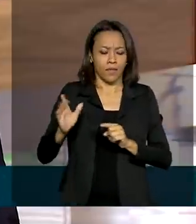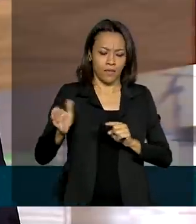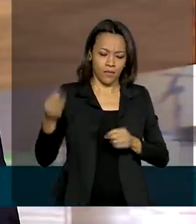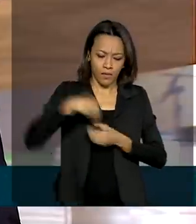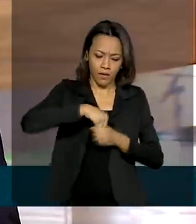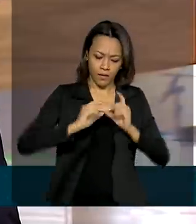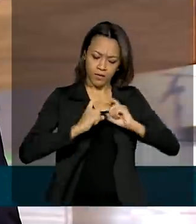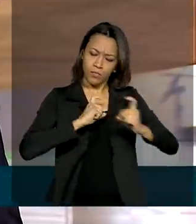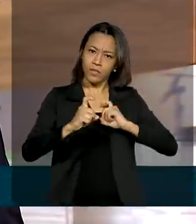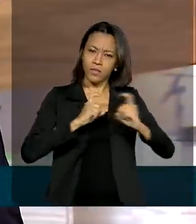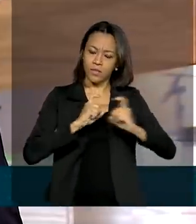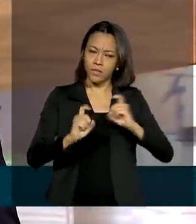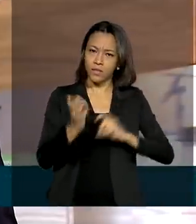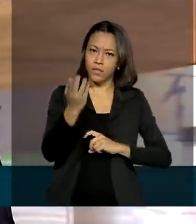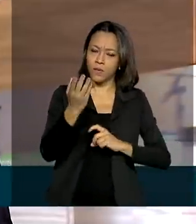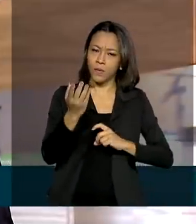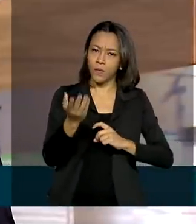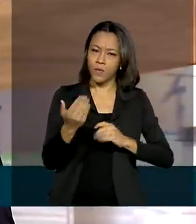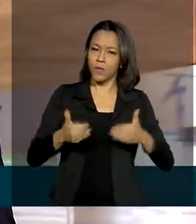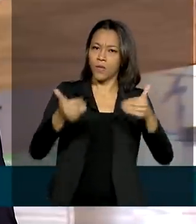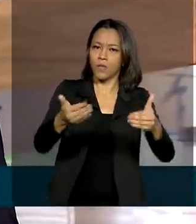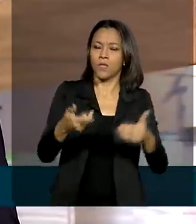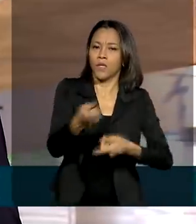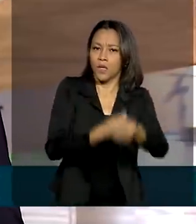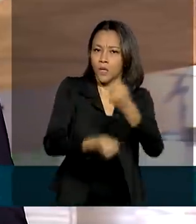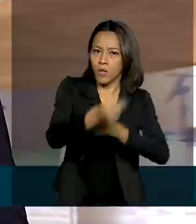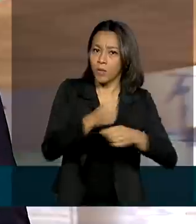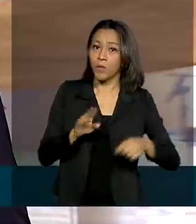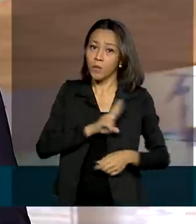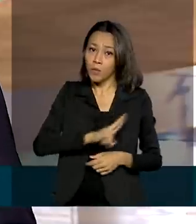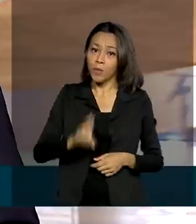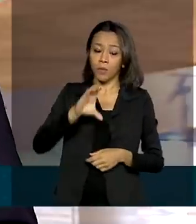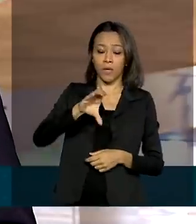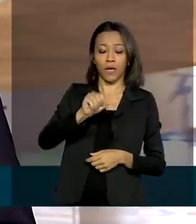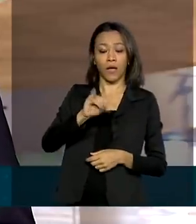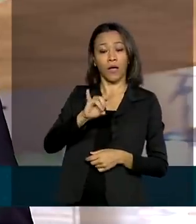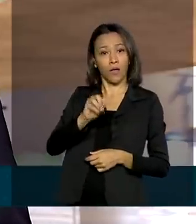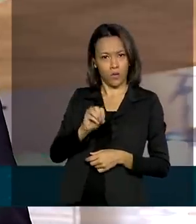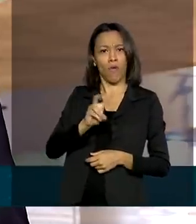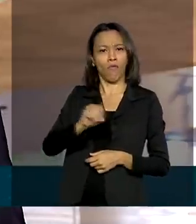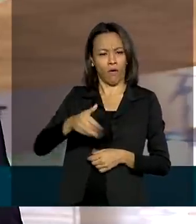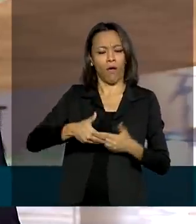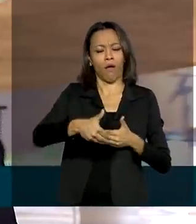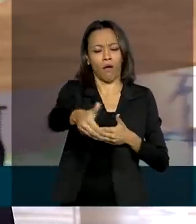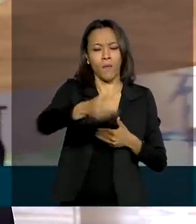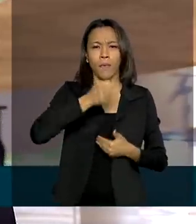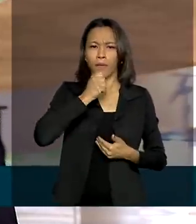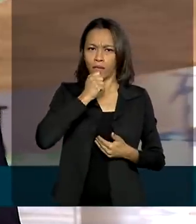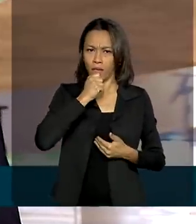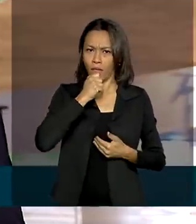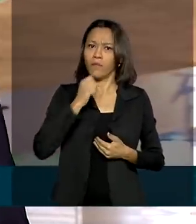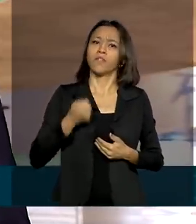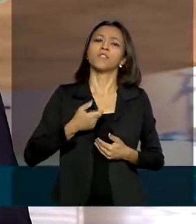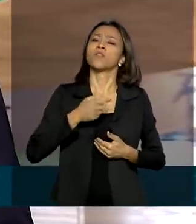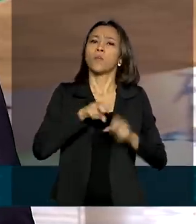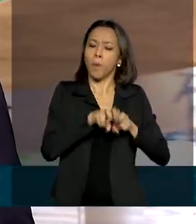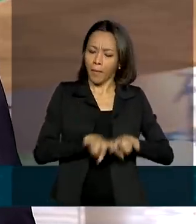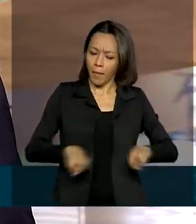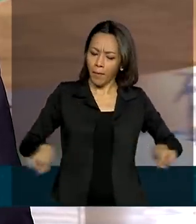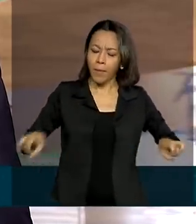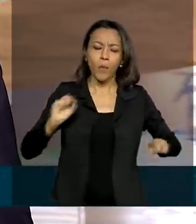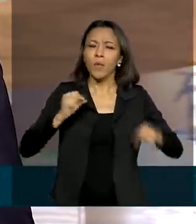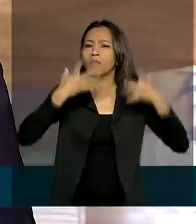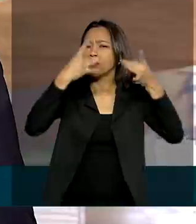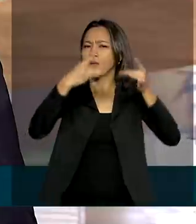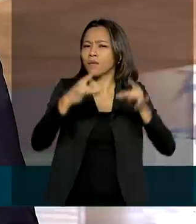governo digital do Ministério da Economia, o Caio Mário de Andrade, considerar uma entrevista coletiva aos jornalistas para dar detalhes